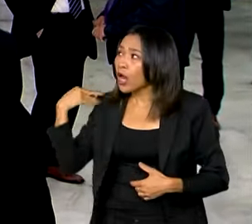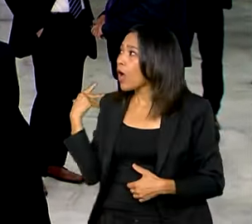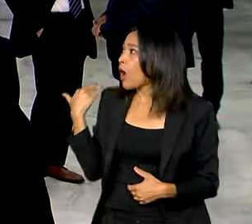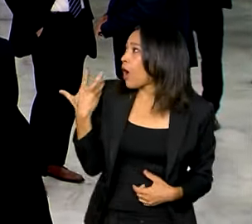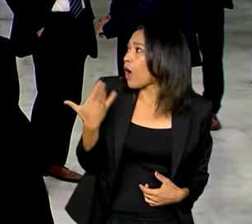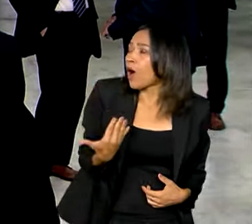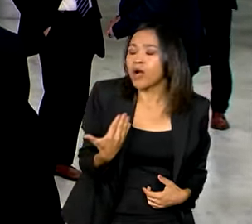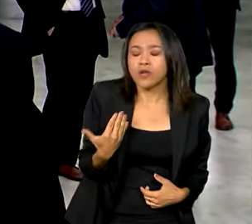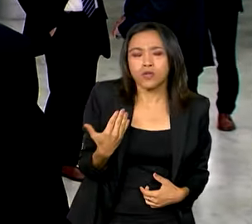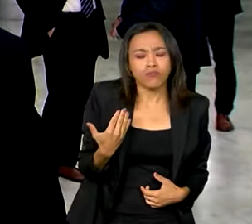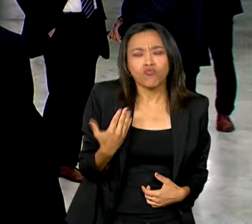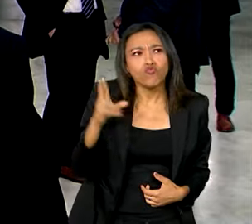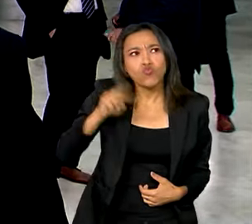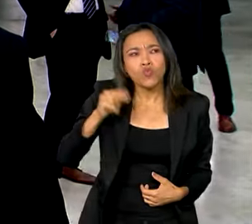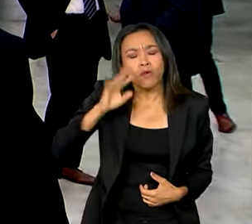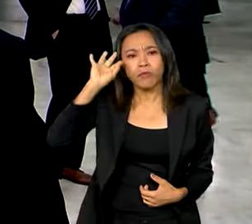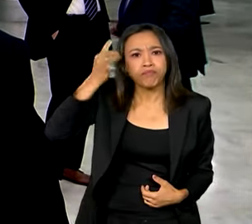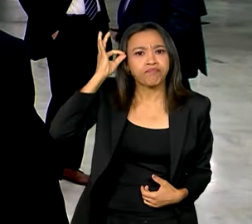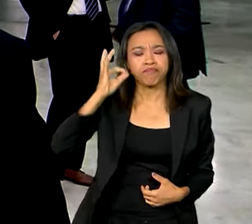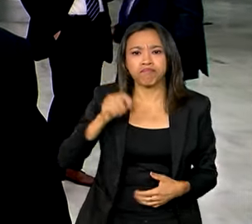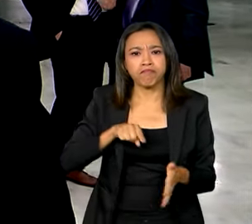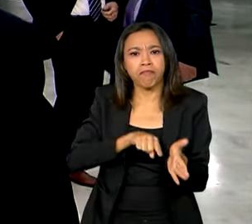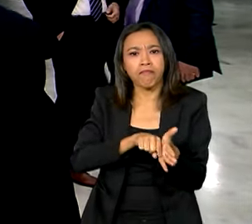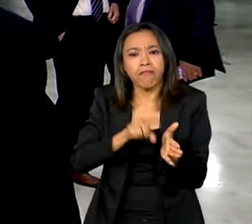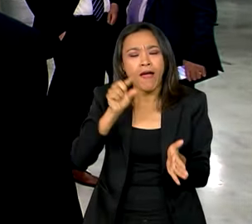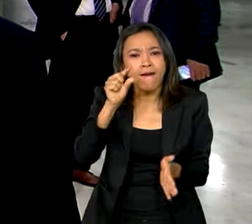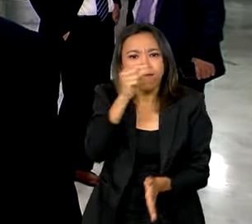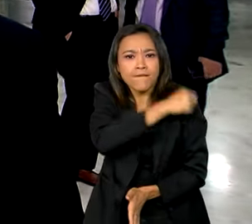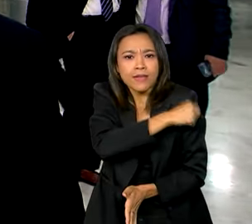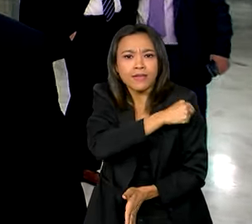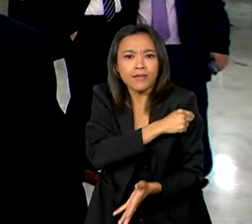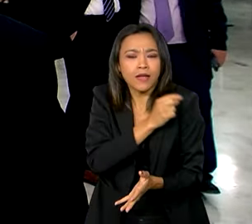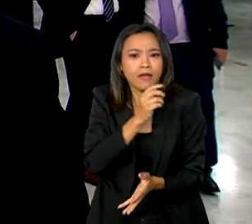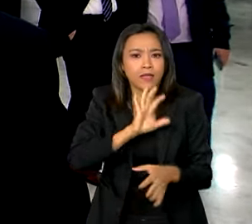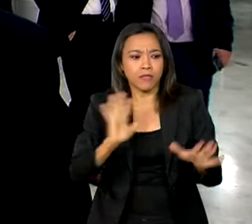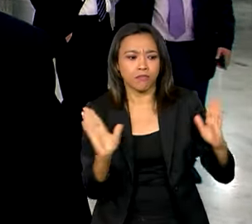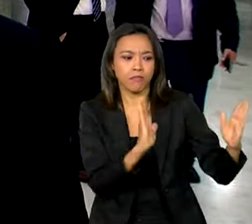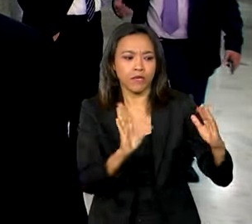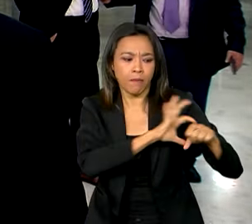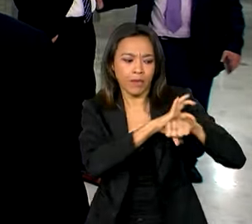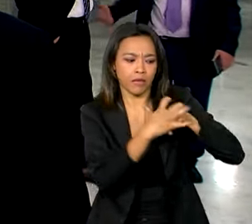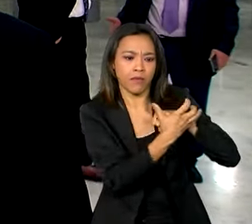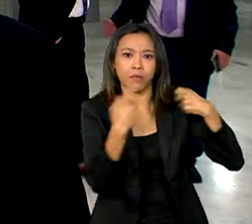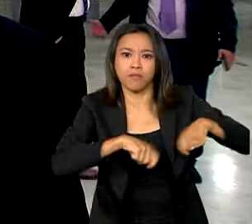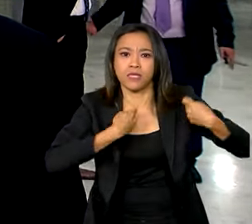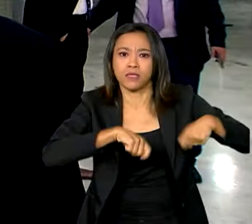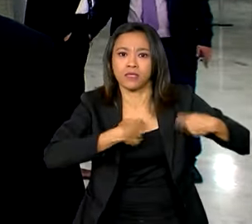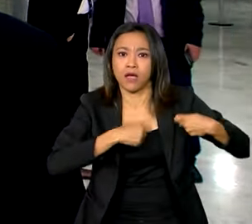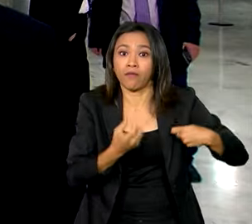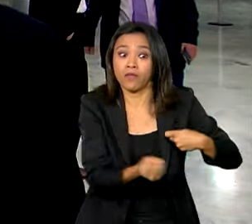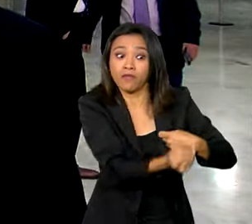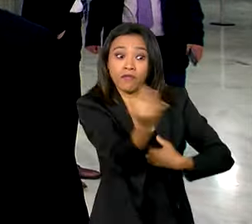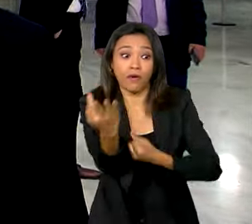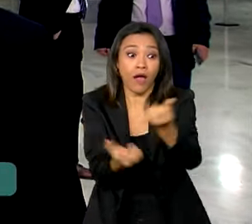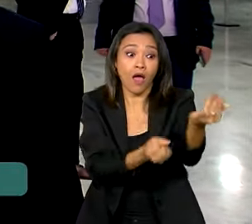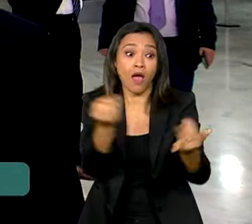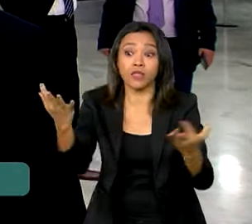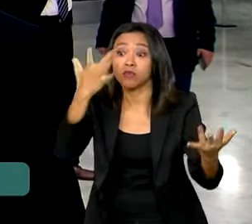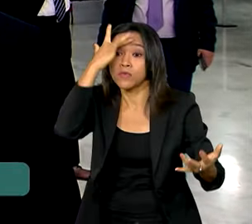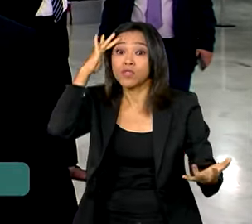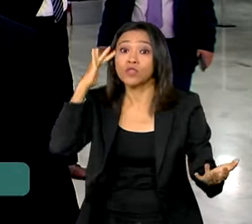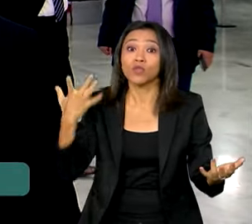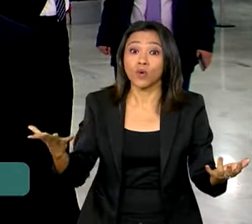desenvolvida tão rápido quanto as vacinas durante a pandemia, em um período de tanta necessidade e ao mesmo tempo tantas pessoas voluntariamente